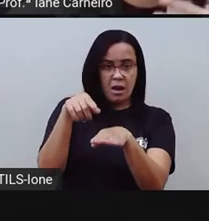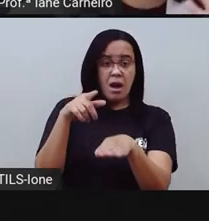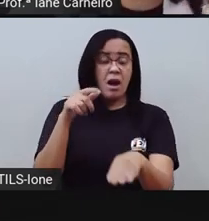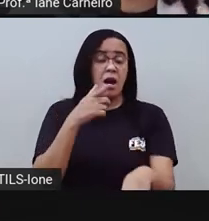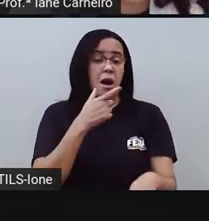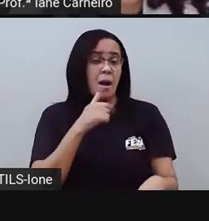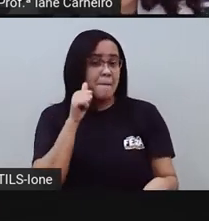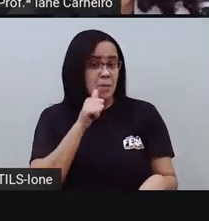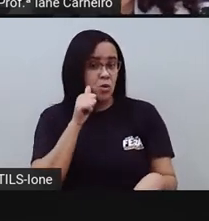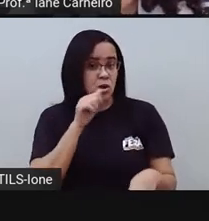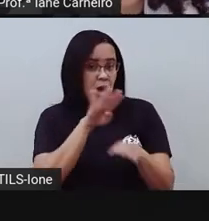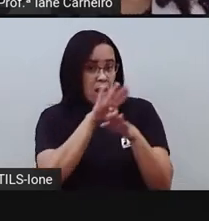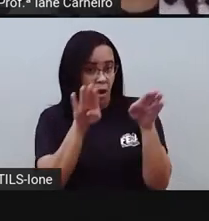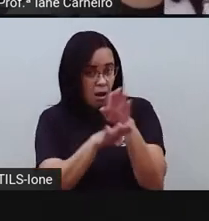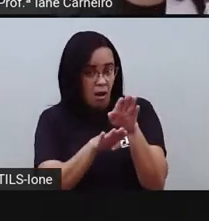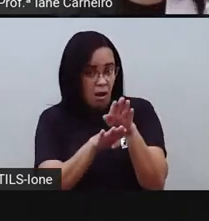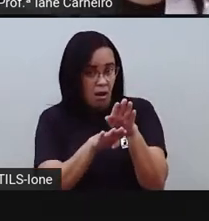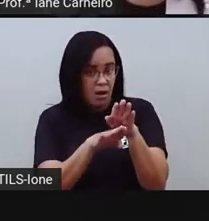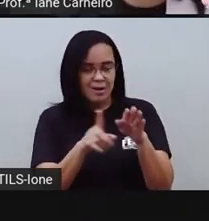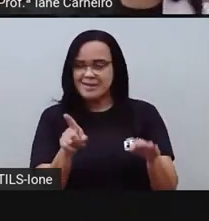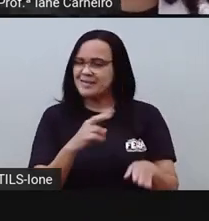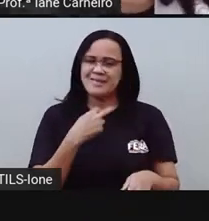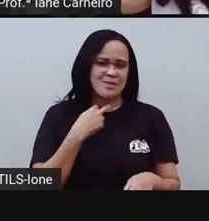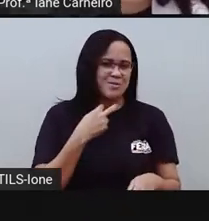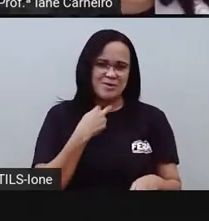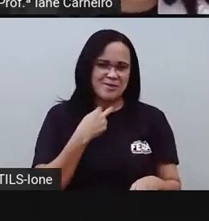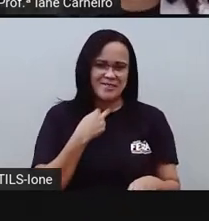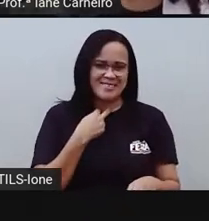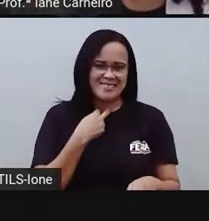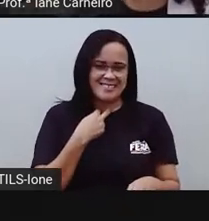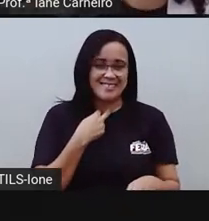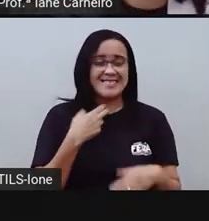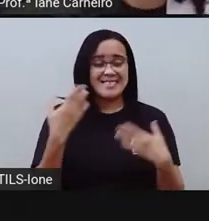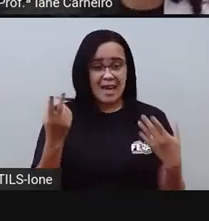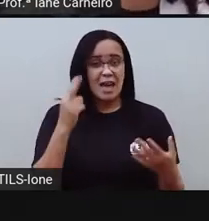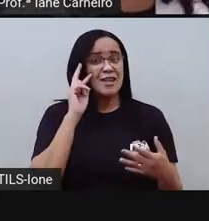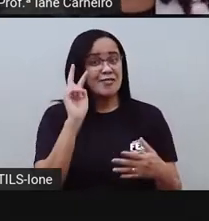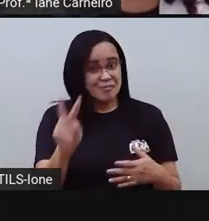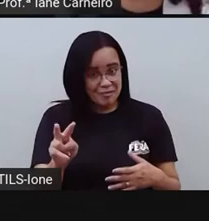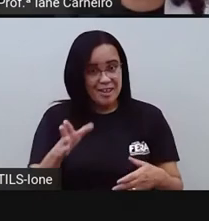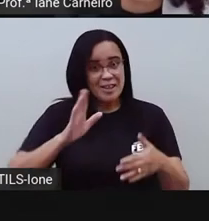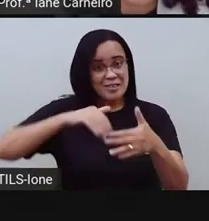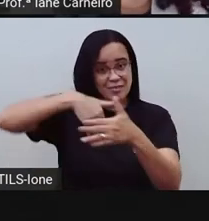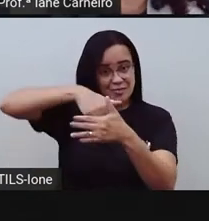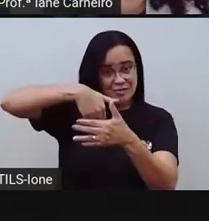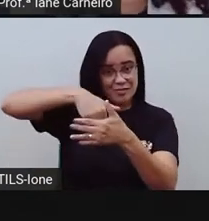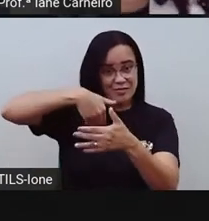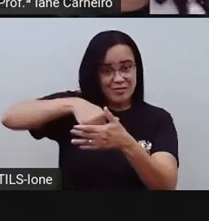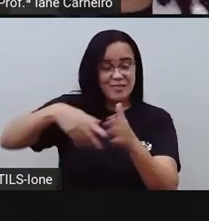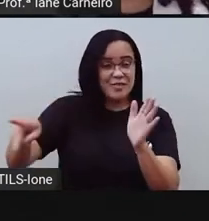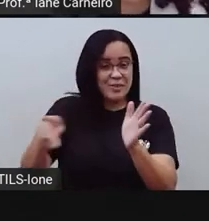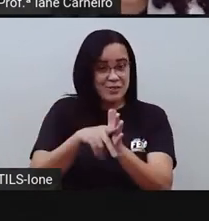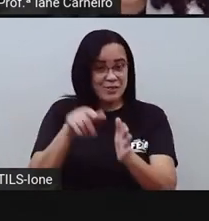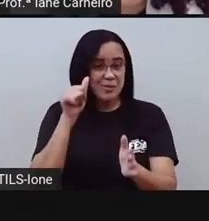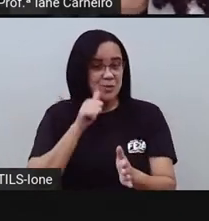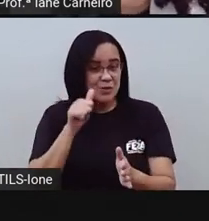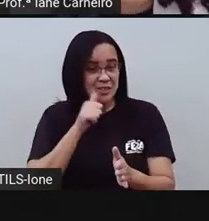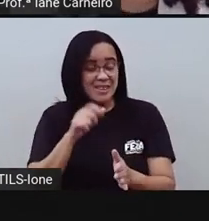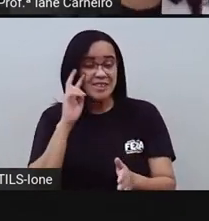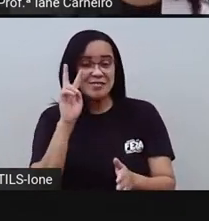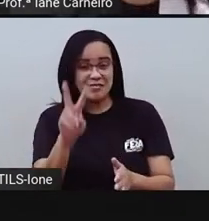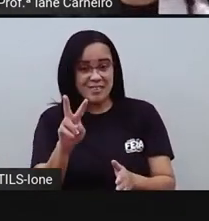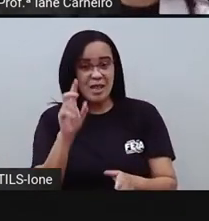seleção feminina de futebol, as meninas, a Marta, né? Que é a melhor jogadora do mundo aí um monte de vezes, mais do que muitos